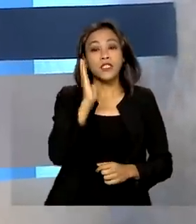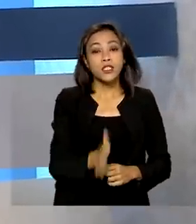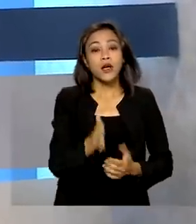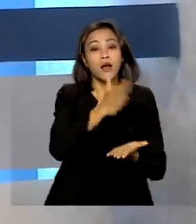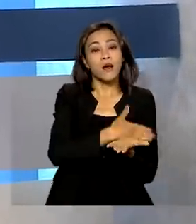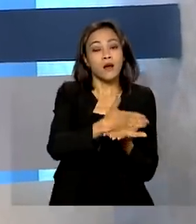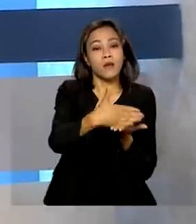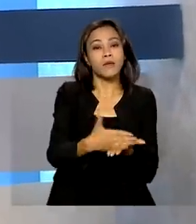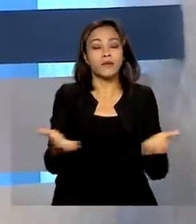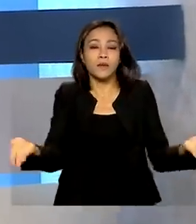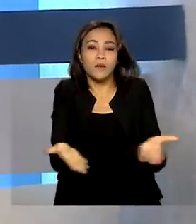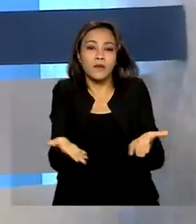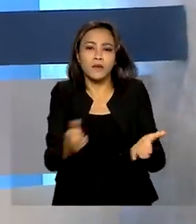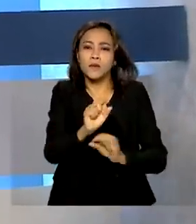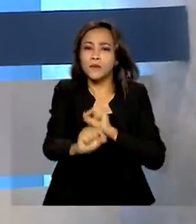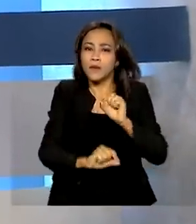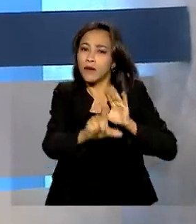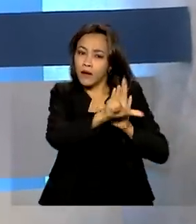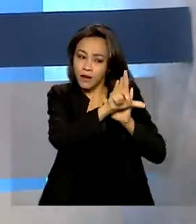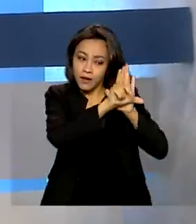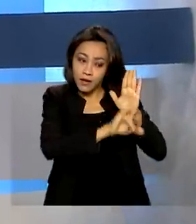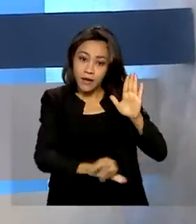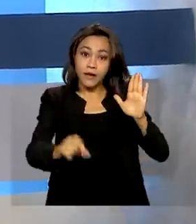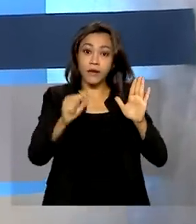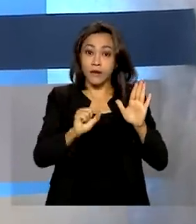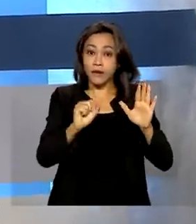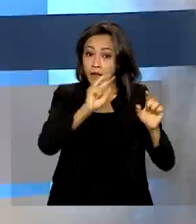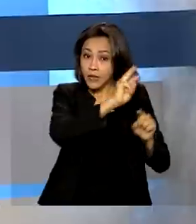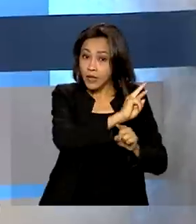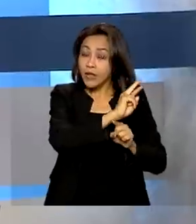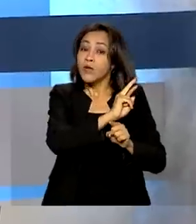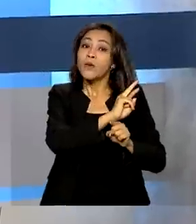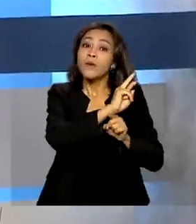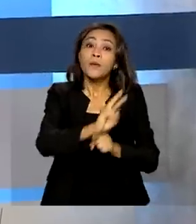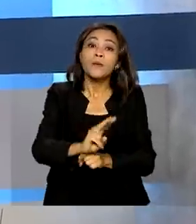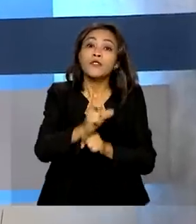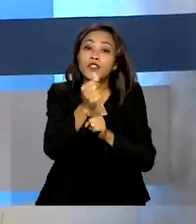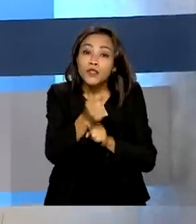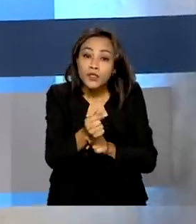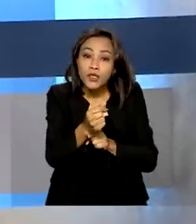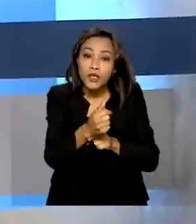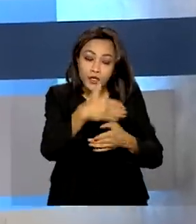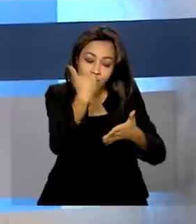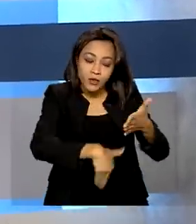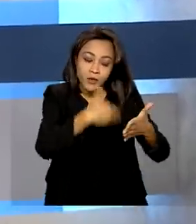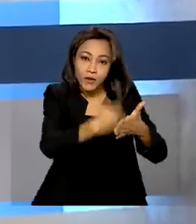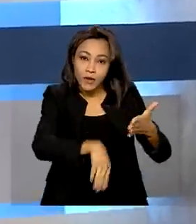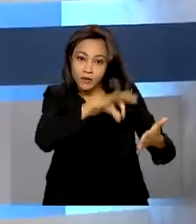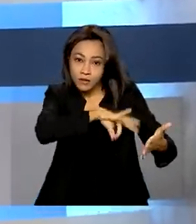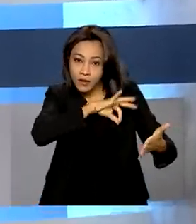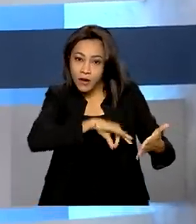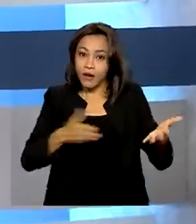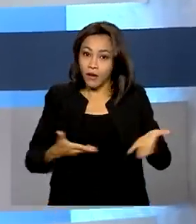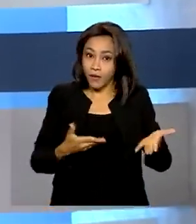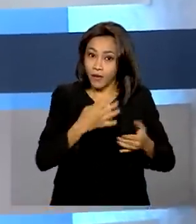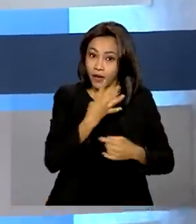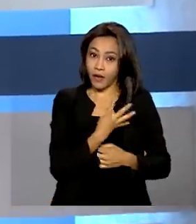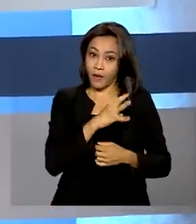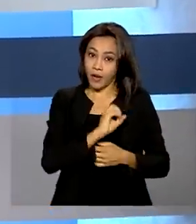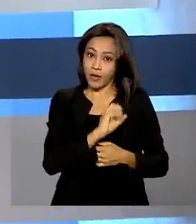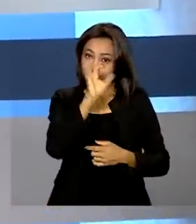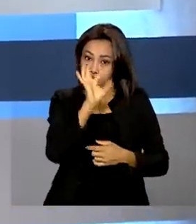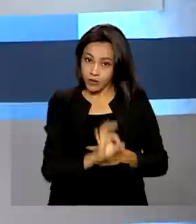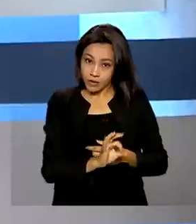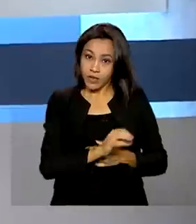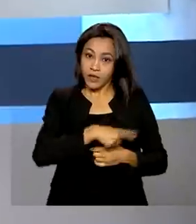a partir de hoje, a lei que amplia o crédito consignado para a população. Agora, a margem é de 40% para trabalhadores